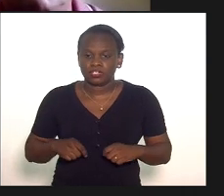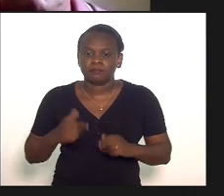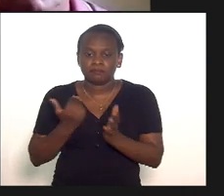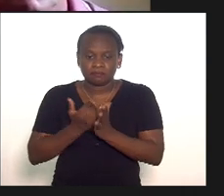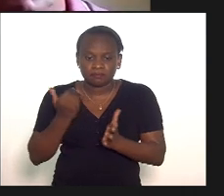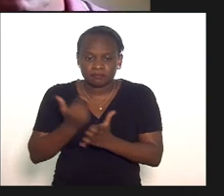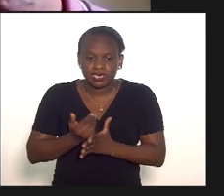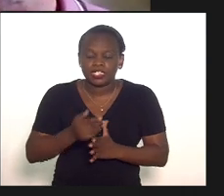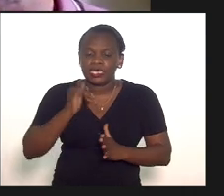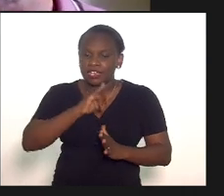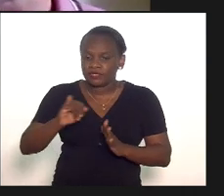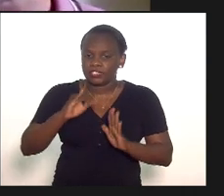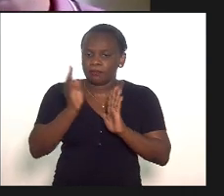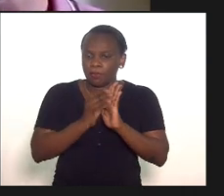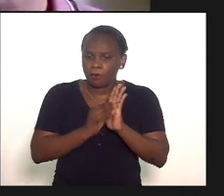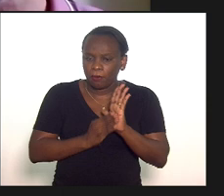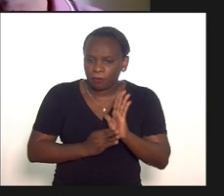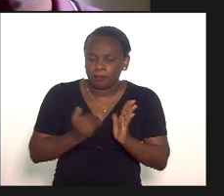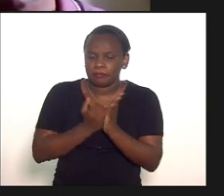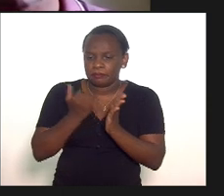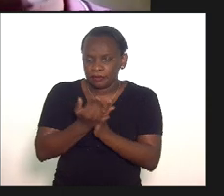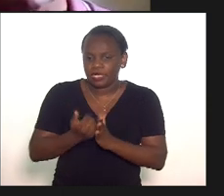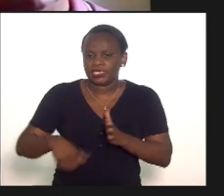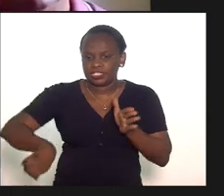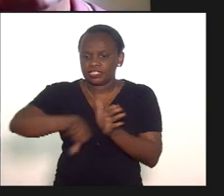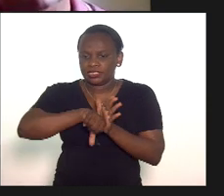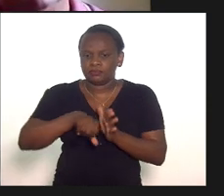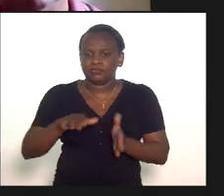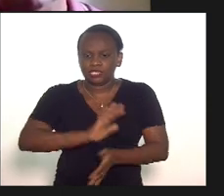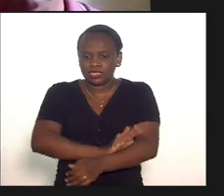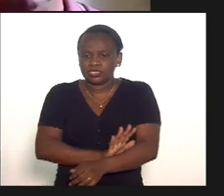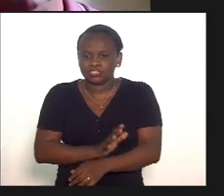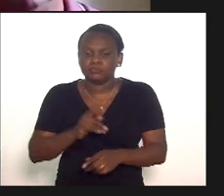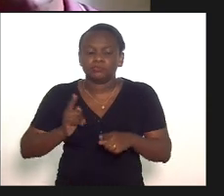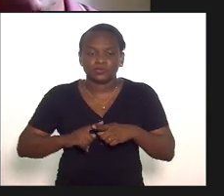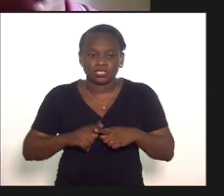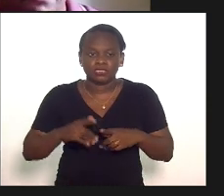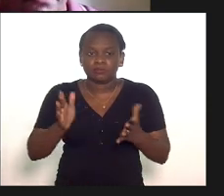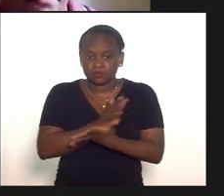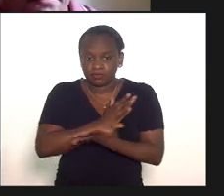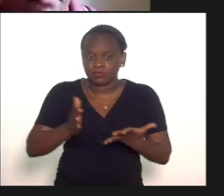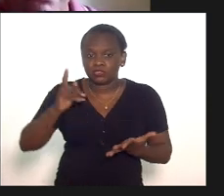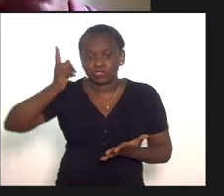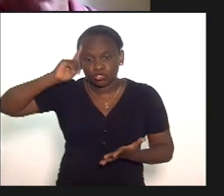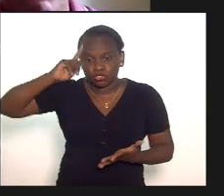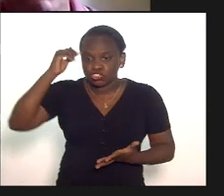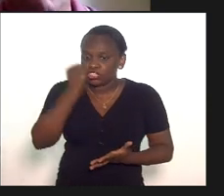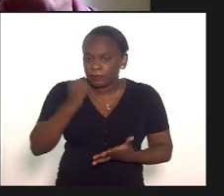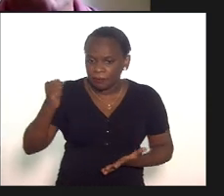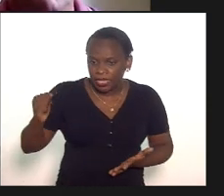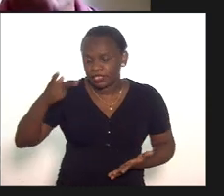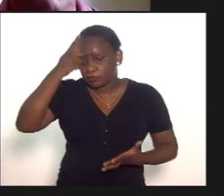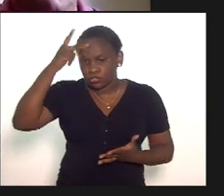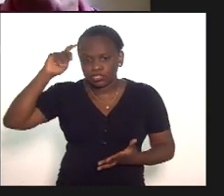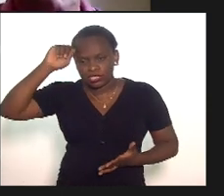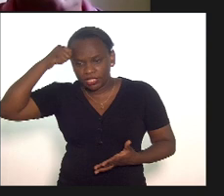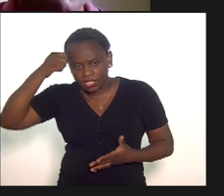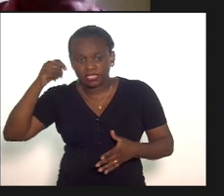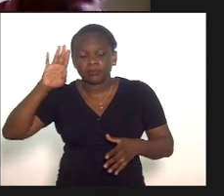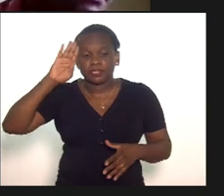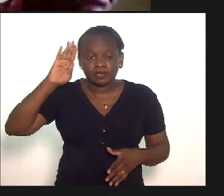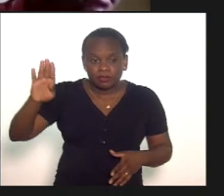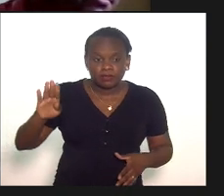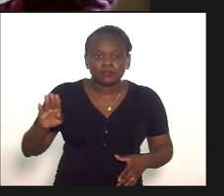maior notificação dos crimes de racismo racismo mata todos os dias pessoas negras em